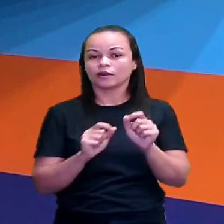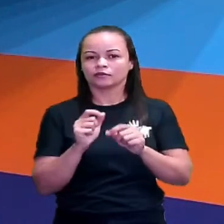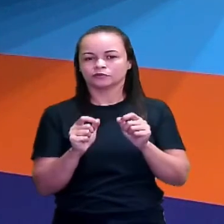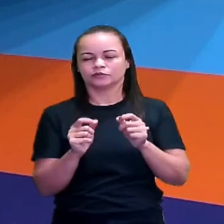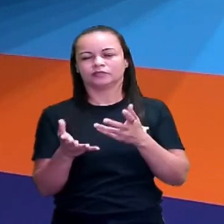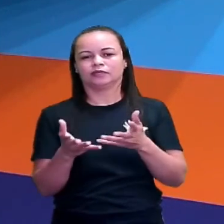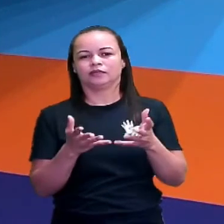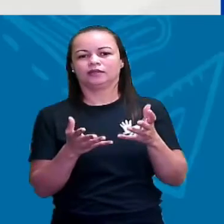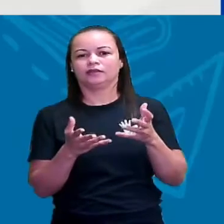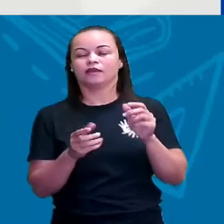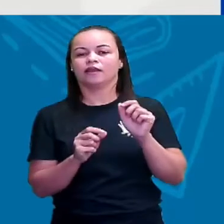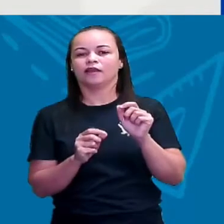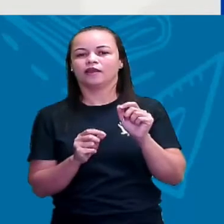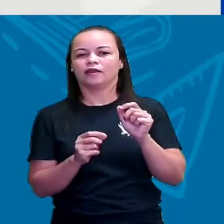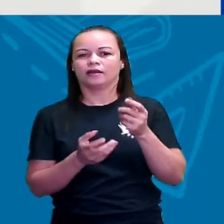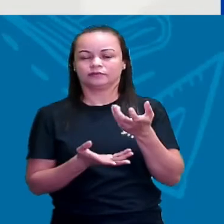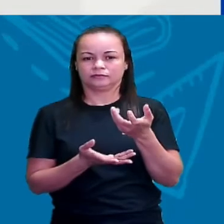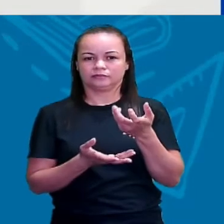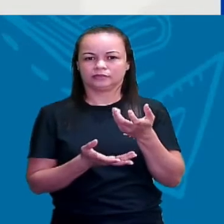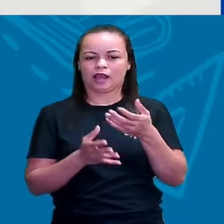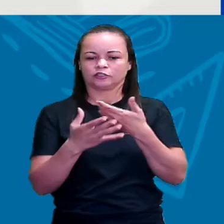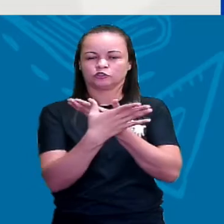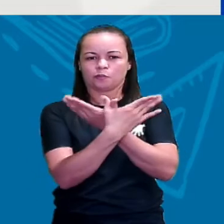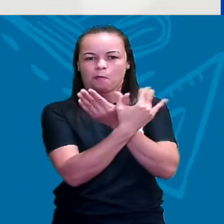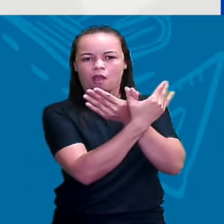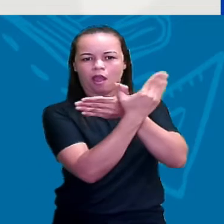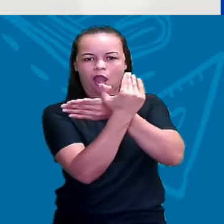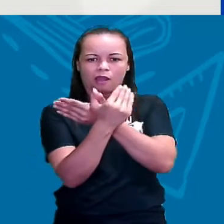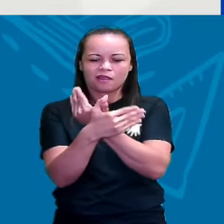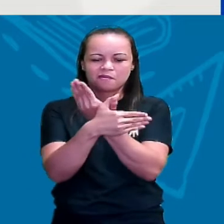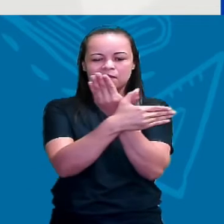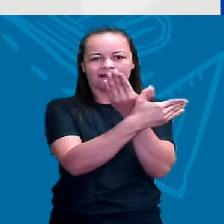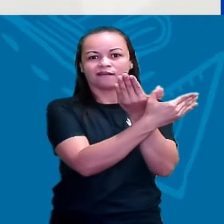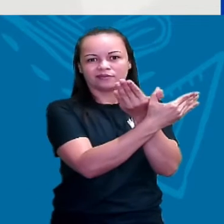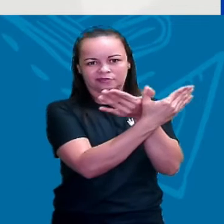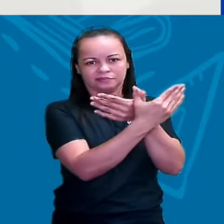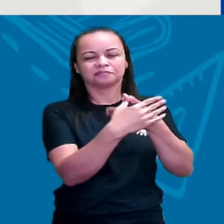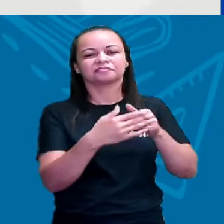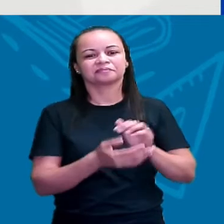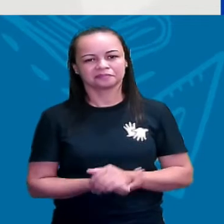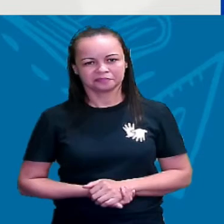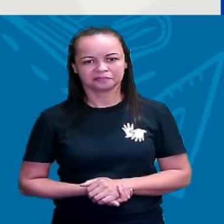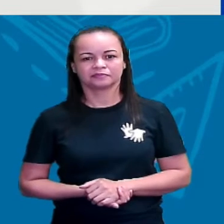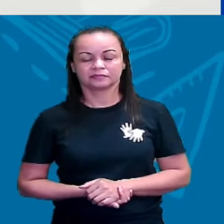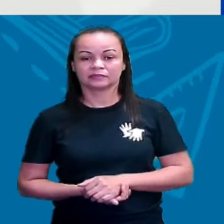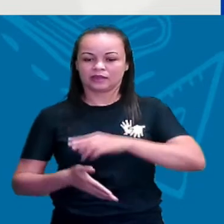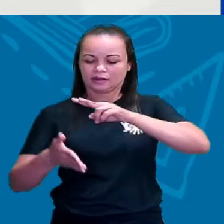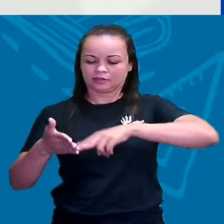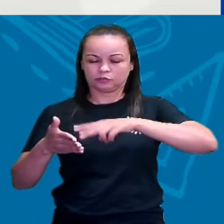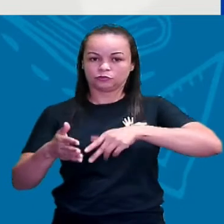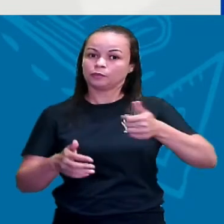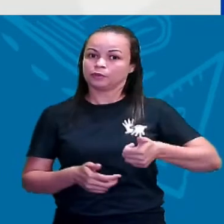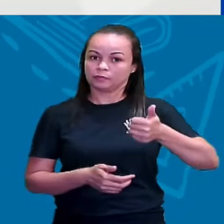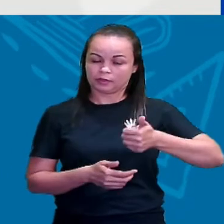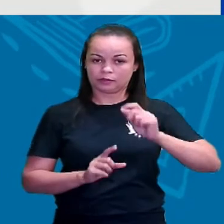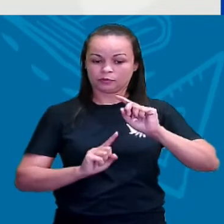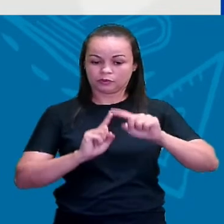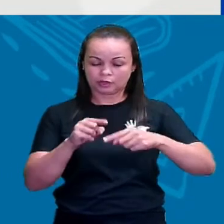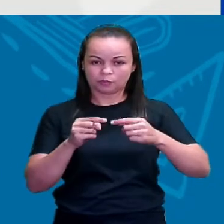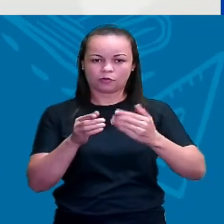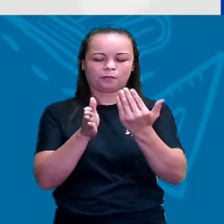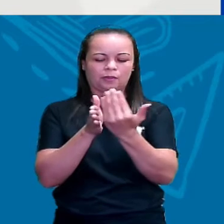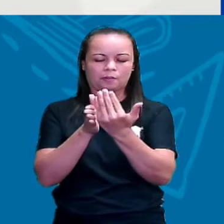poema intitulado As Borboletas. Primeiro, eu vou fazer a leitura, tá certo? Depois, a gente vai